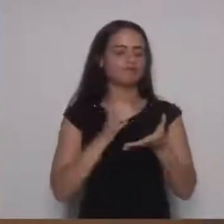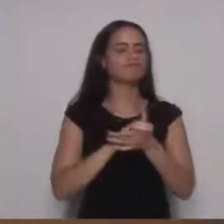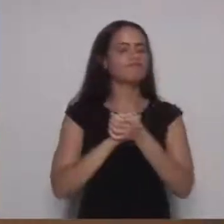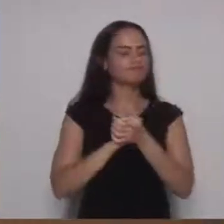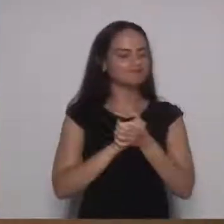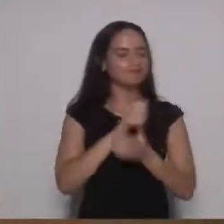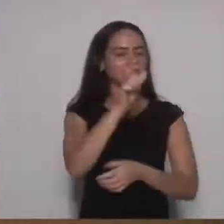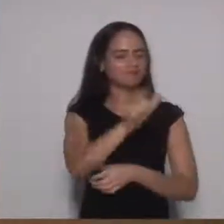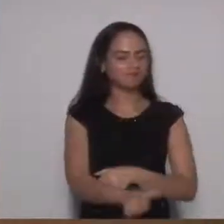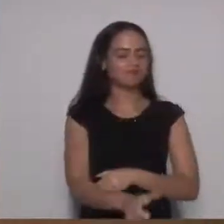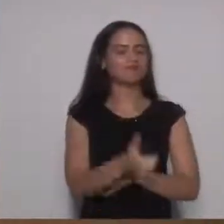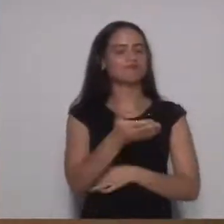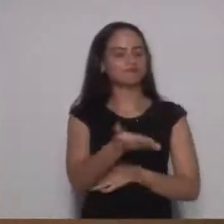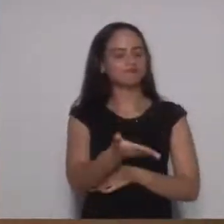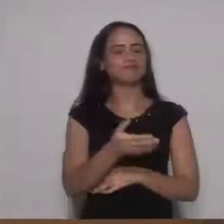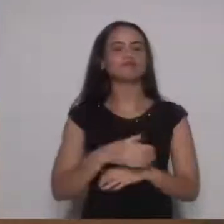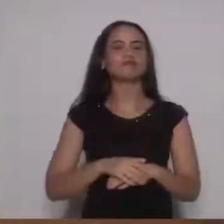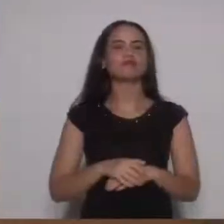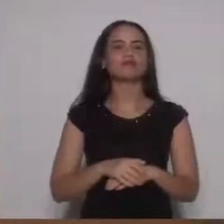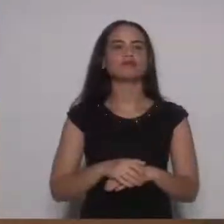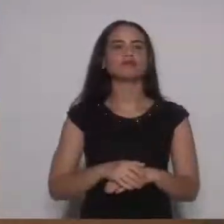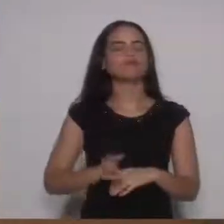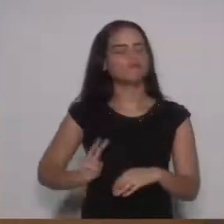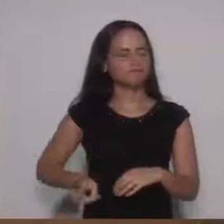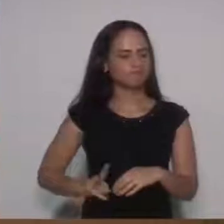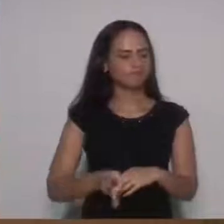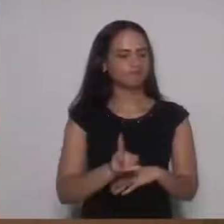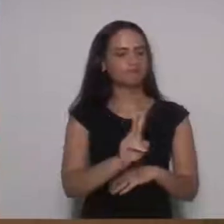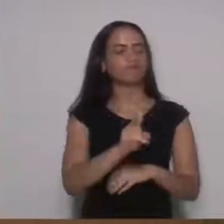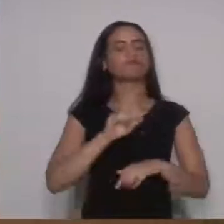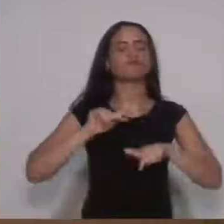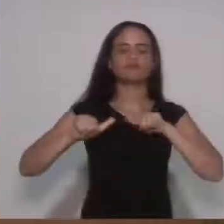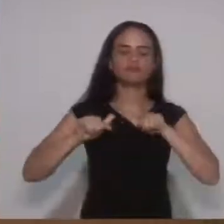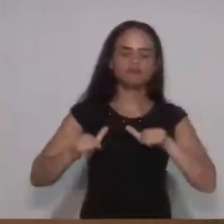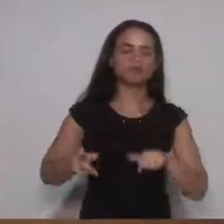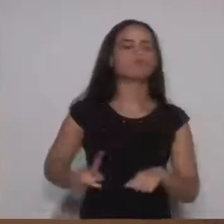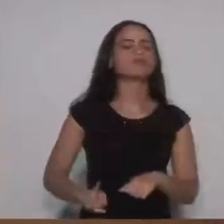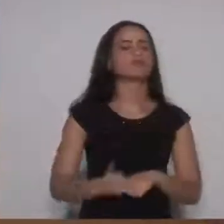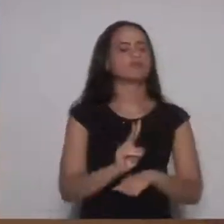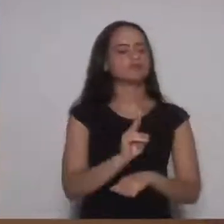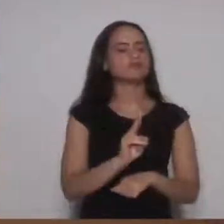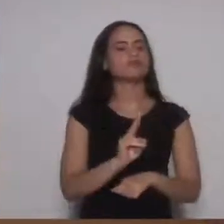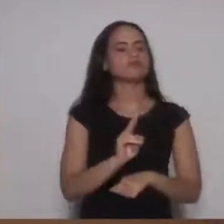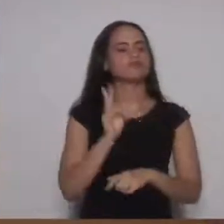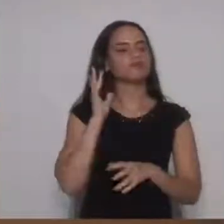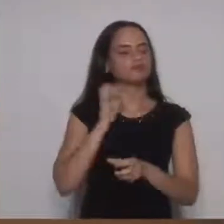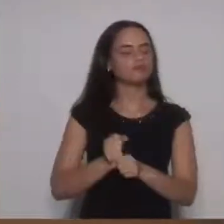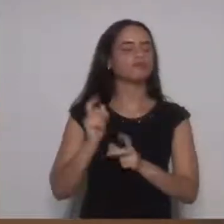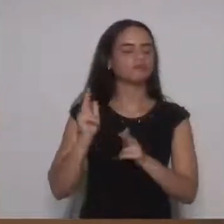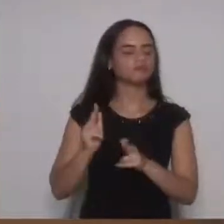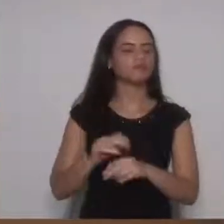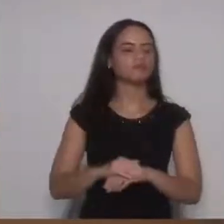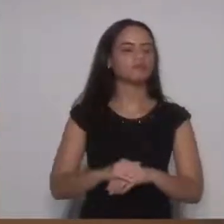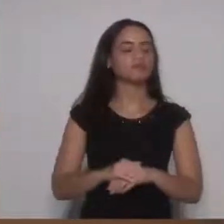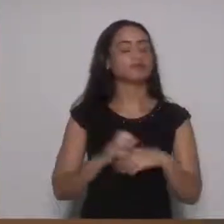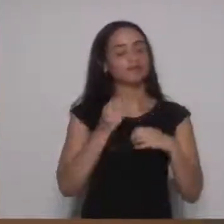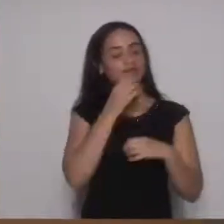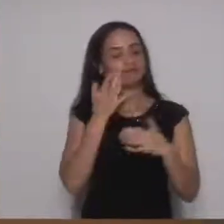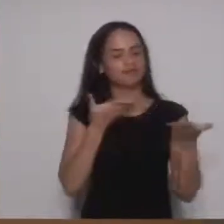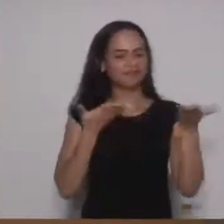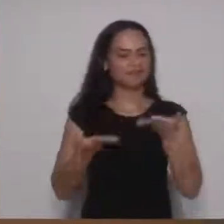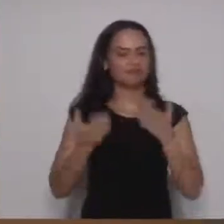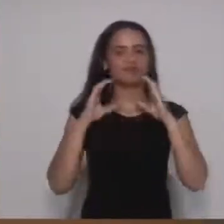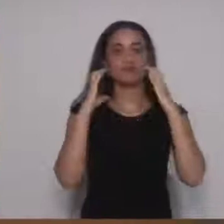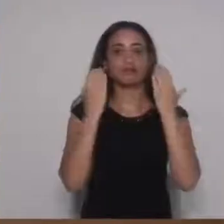e que você possa fazer o que sempre fez, o que é justo e certo para o nosso município. Então, seja bem-vindo a essa casa,